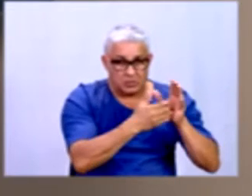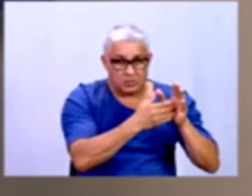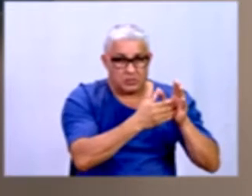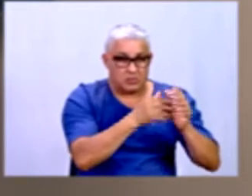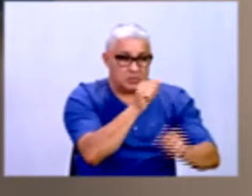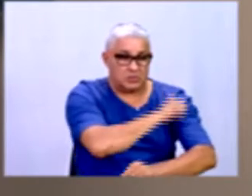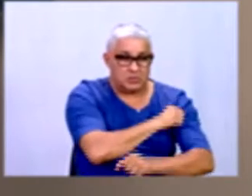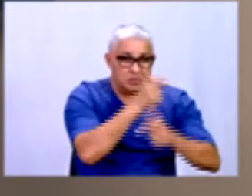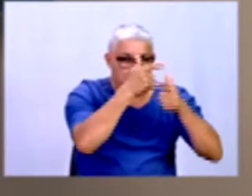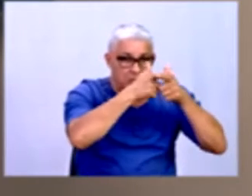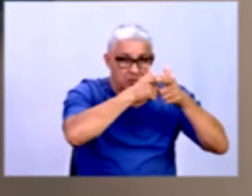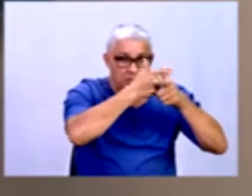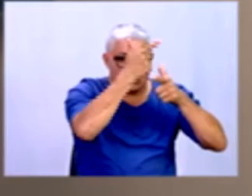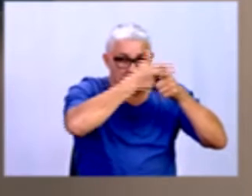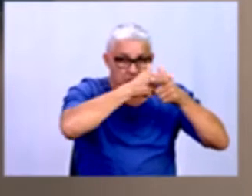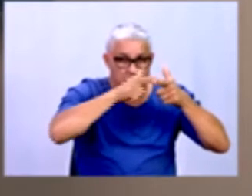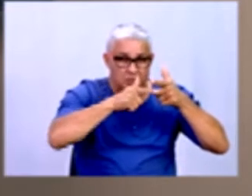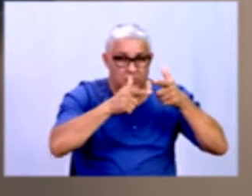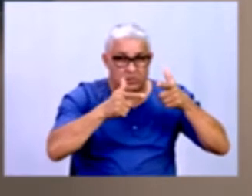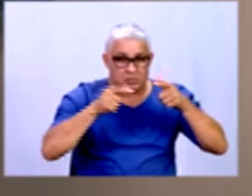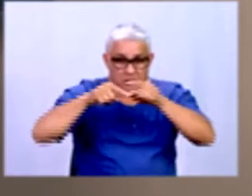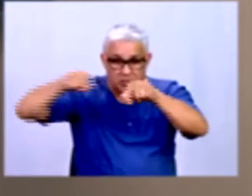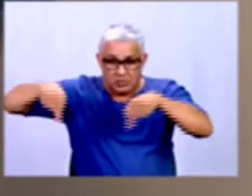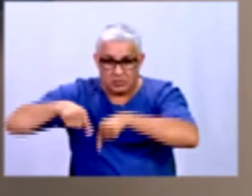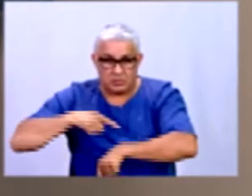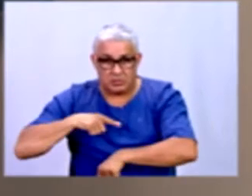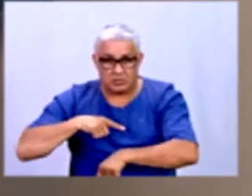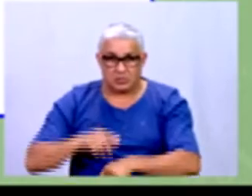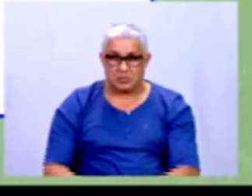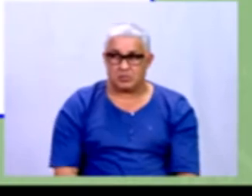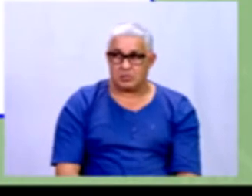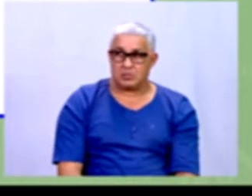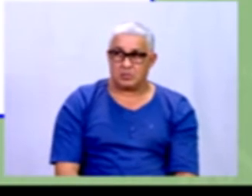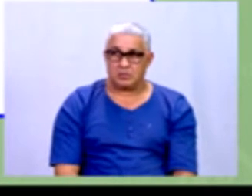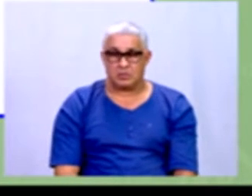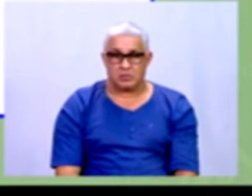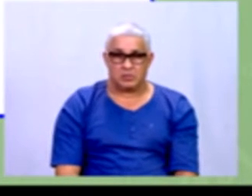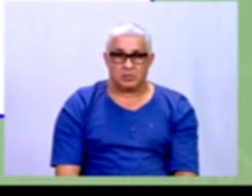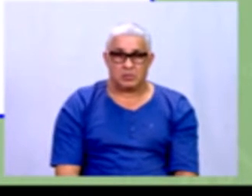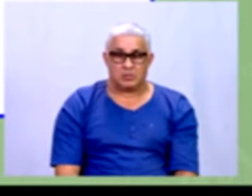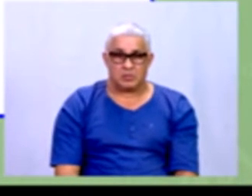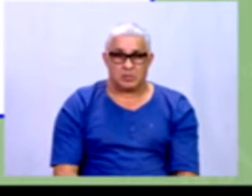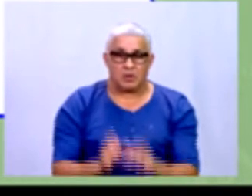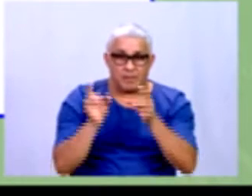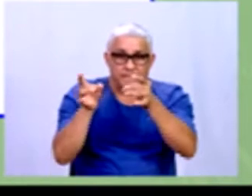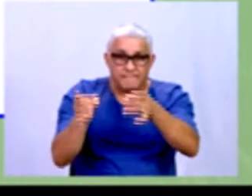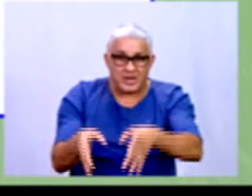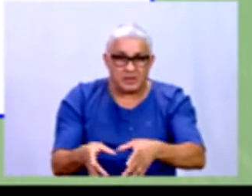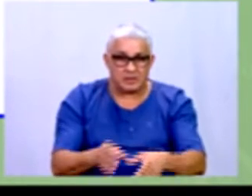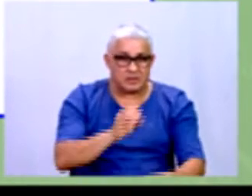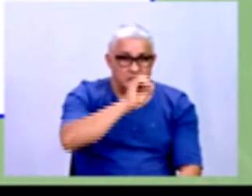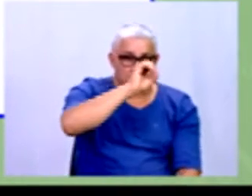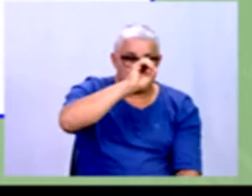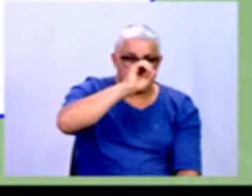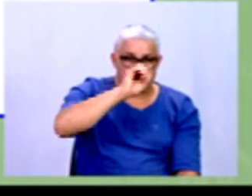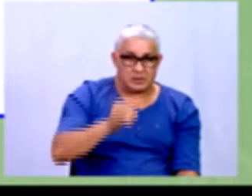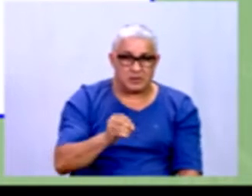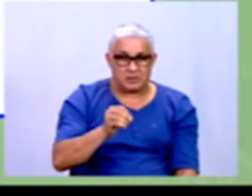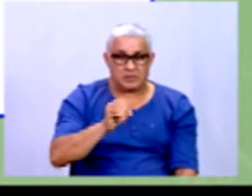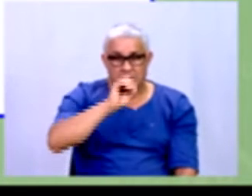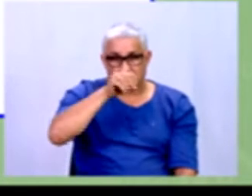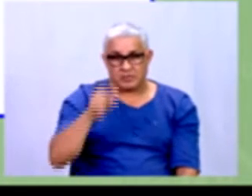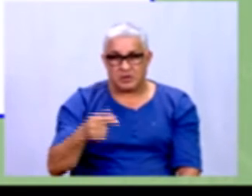dividir pelo total que tem na sala. Que foi isso que a gente fez com as questões agora, né? Resultado dá 0,55.